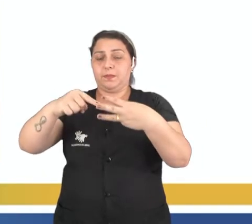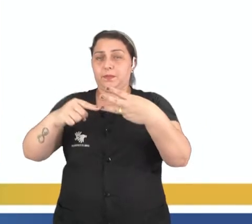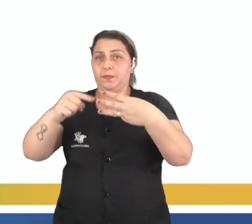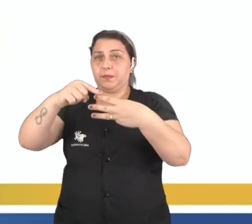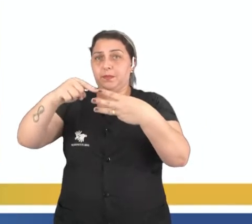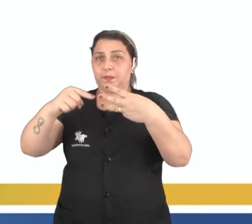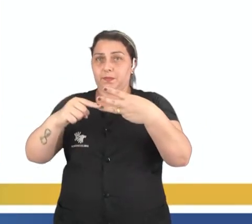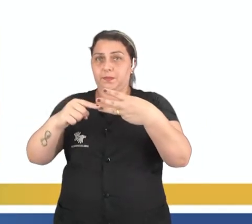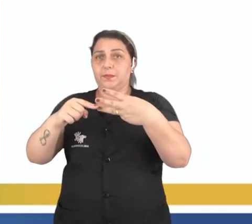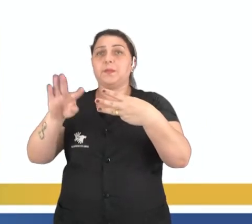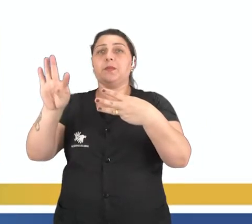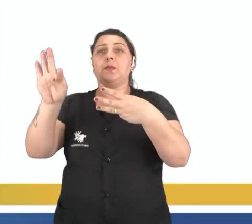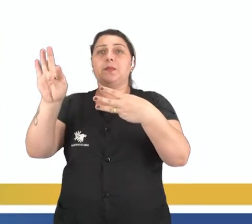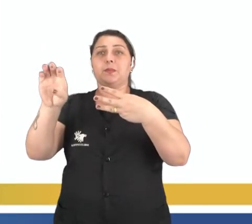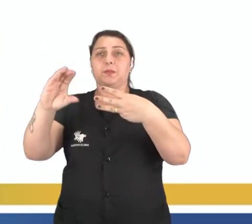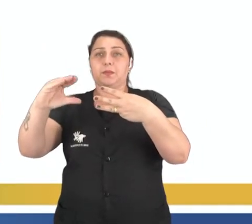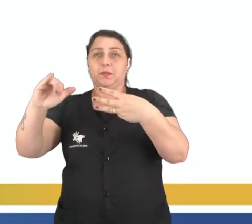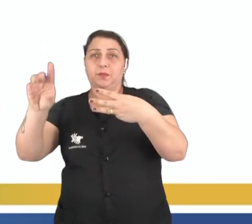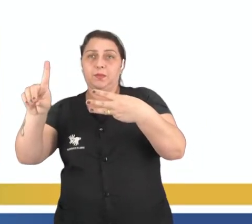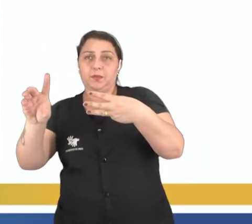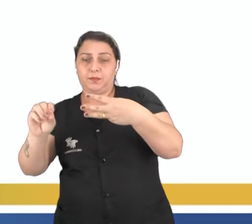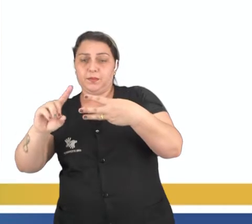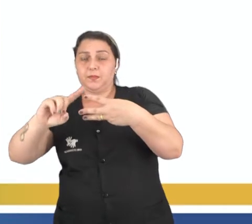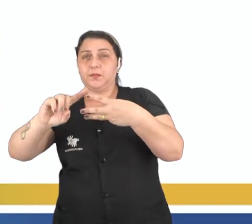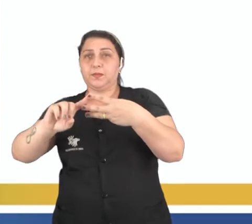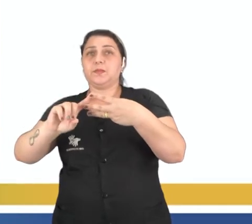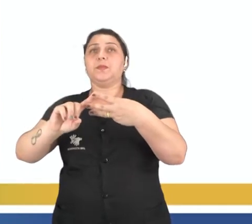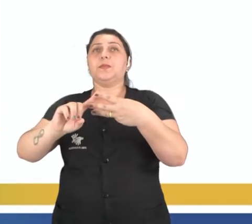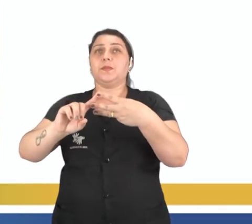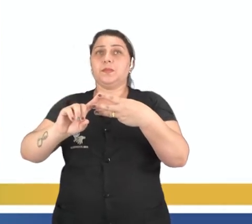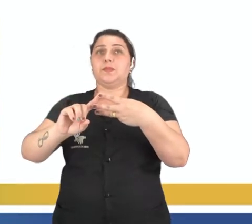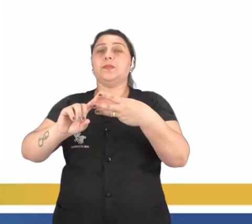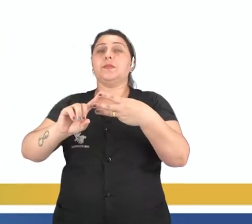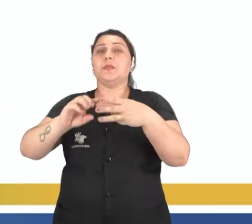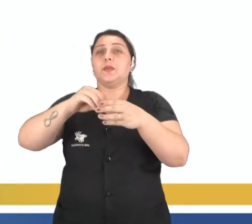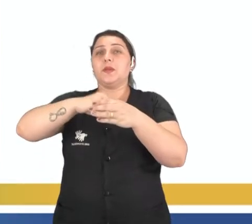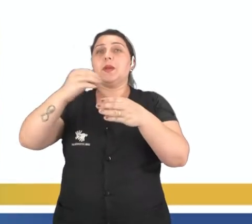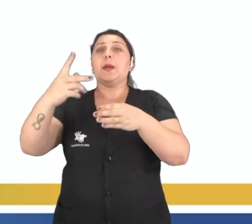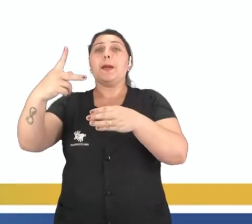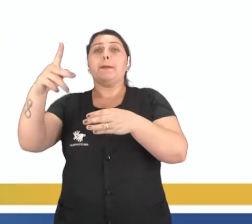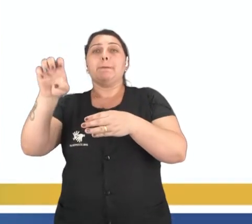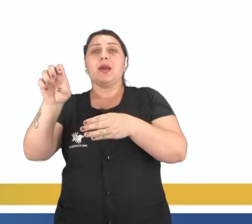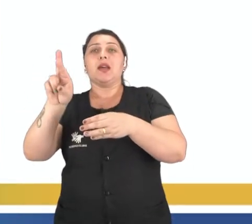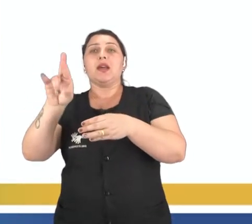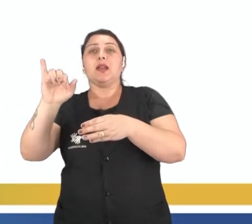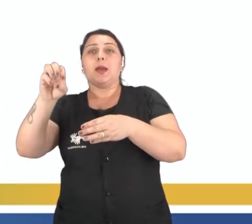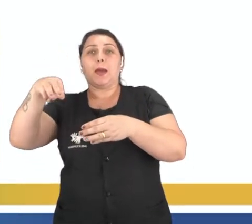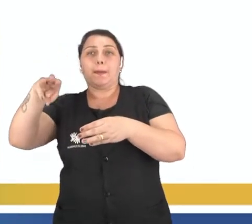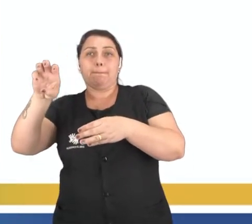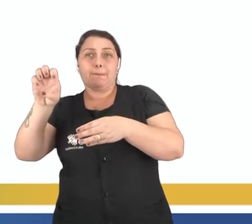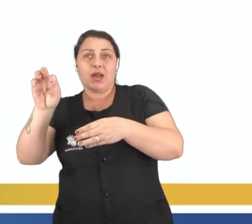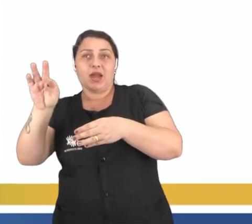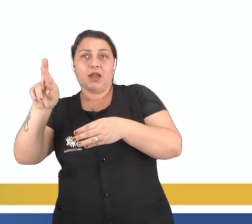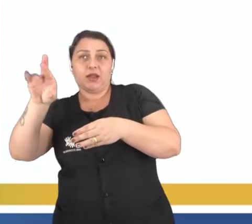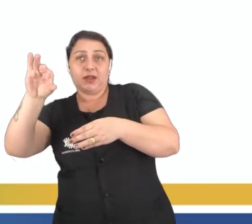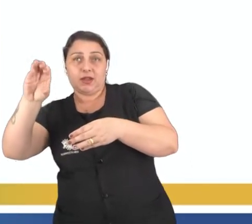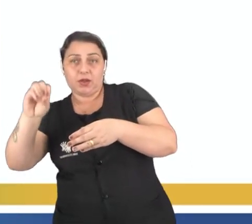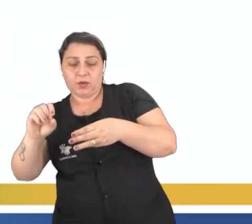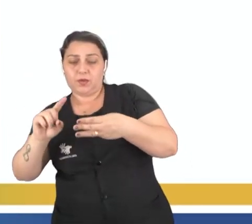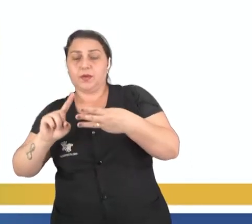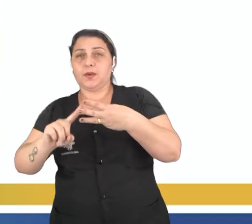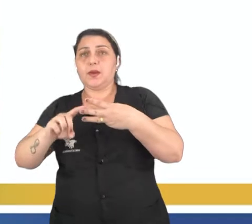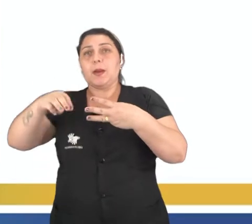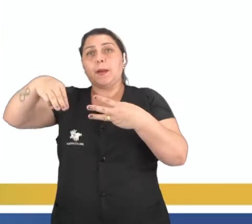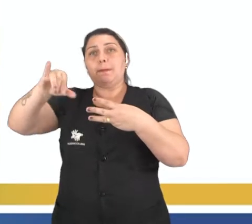camadas de tecido, uma camada externa que a gente chama de perimétrio, uma camada intermediária que nós